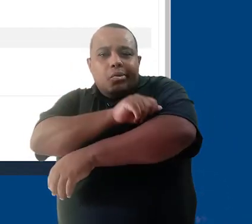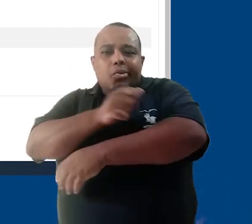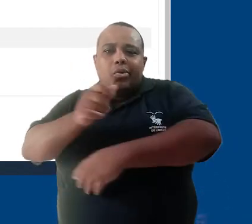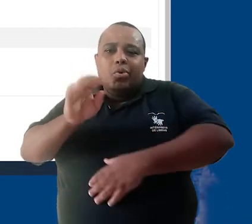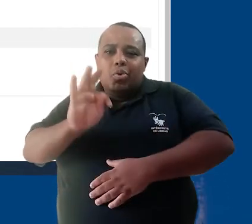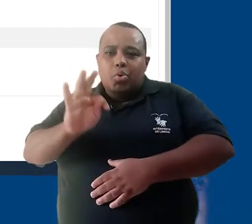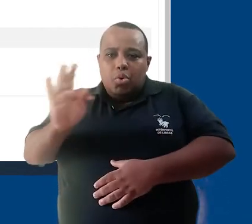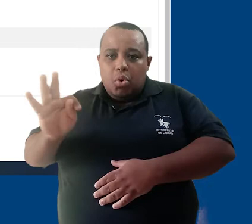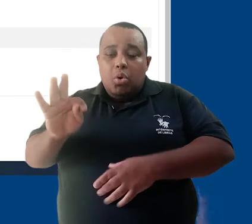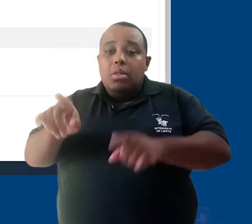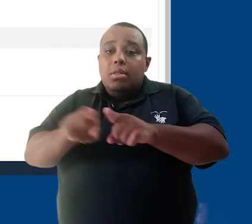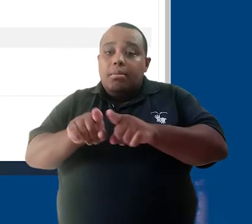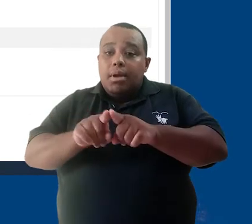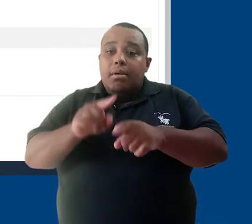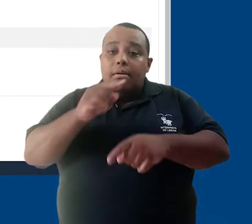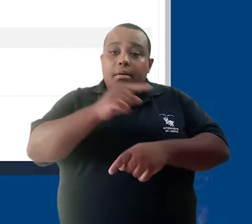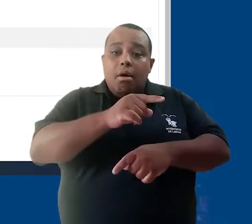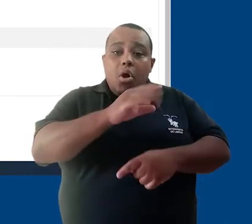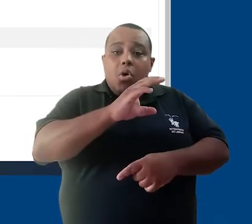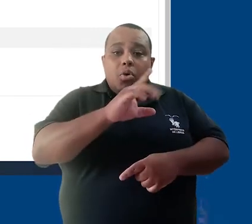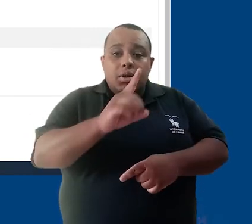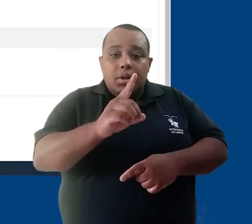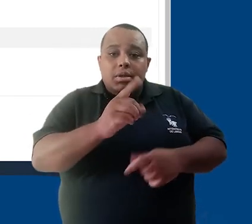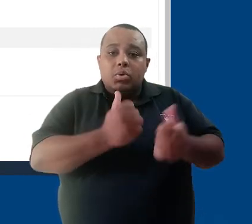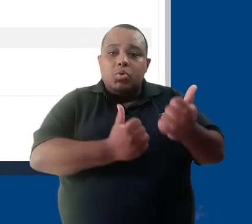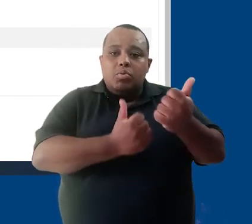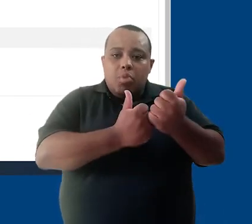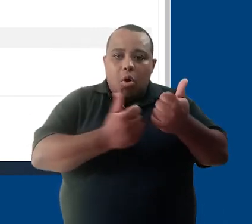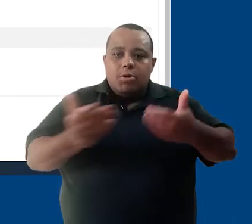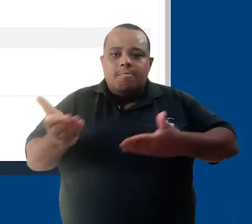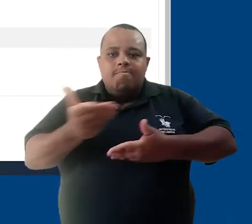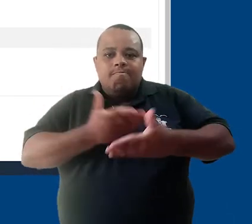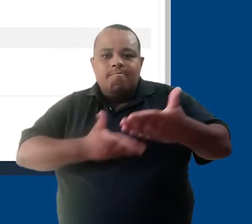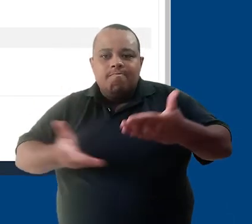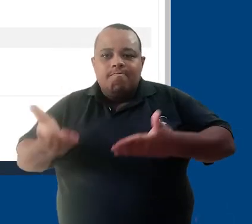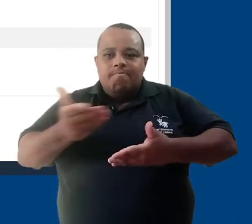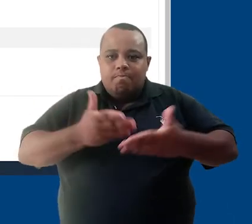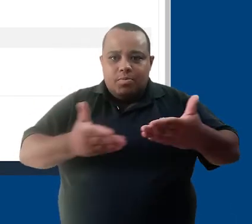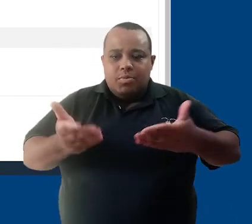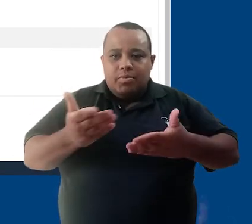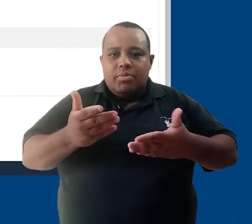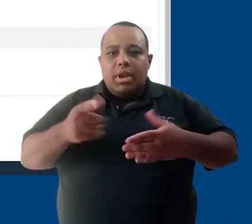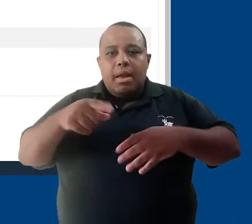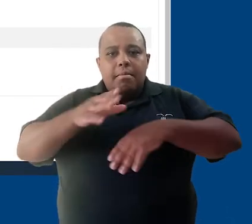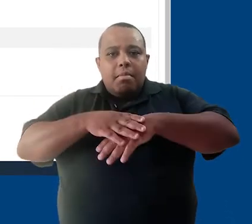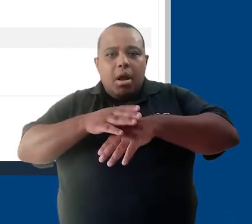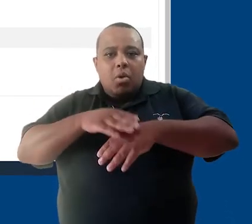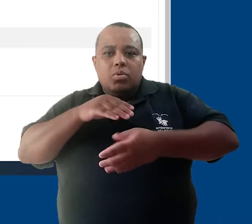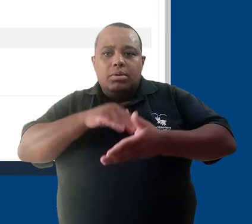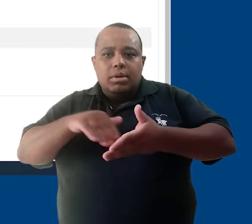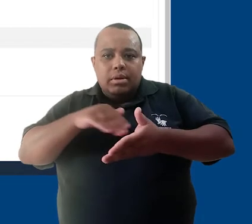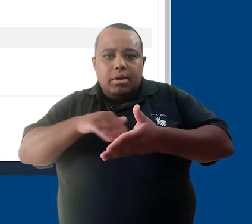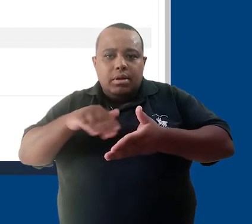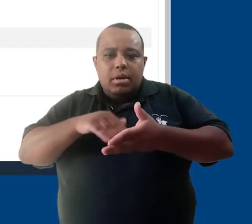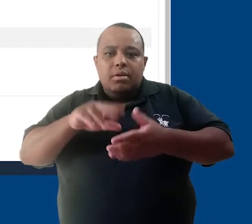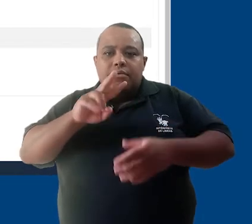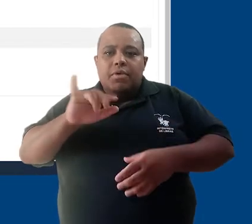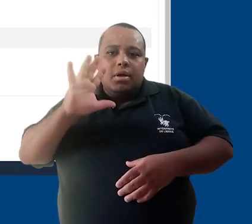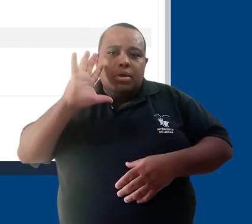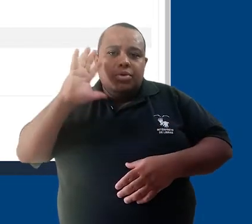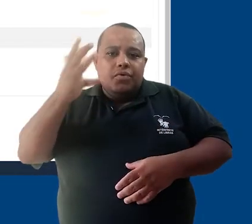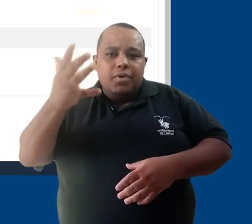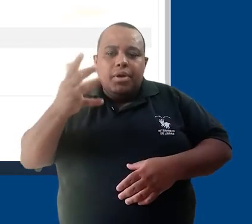coordenação e suporte. E, para isso, ele vai lidar com questões que dizem